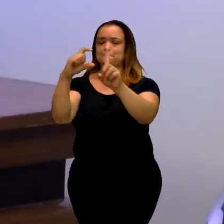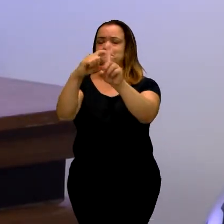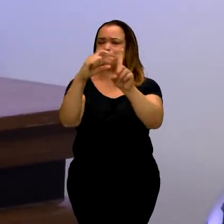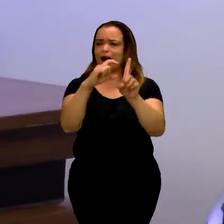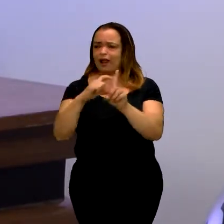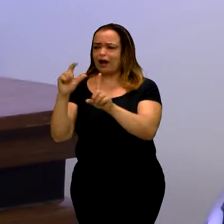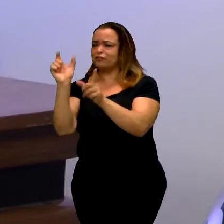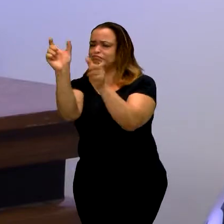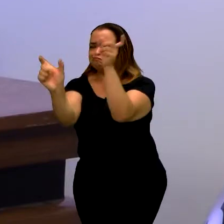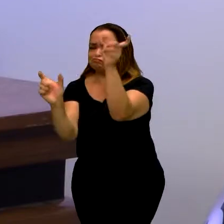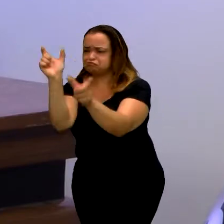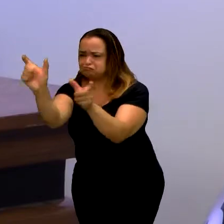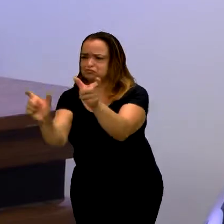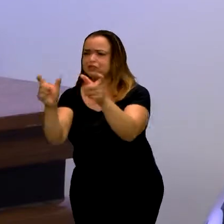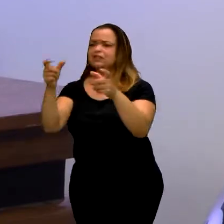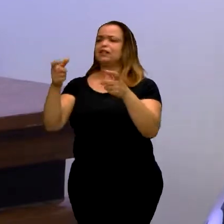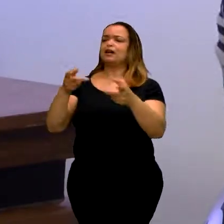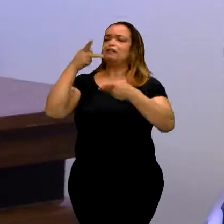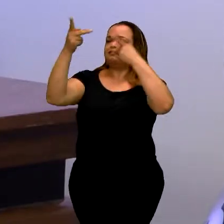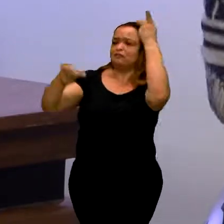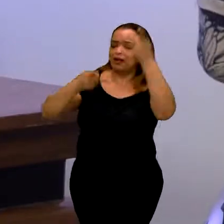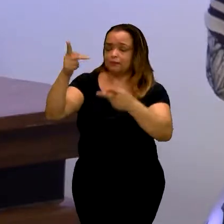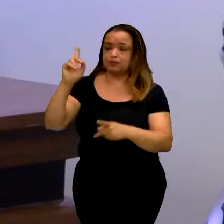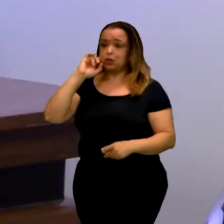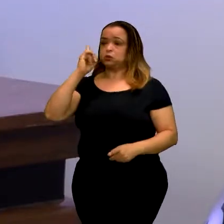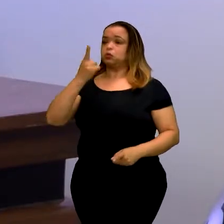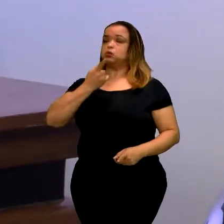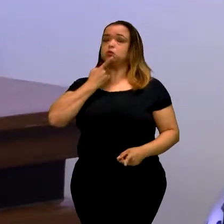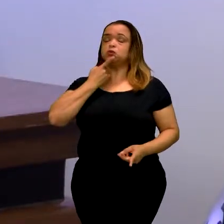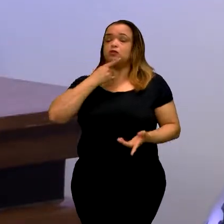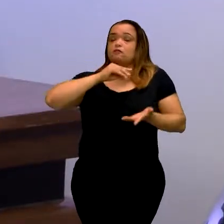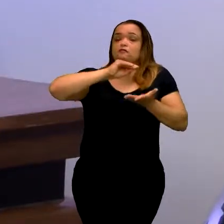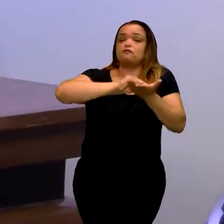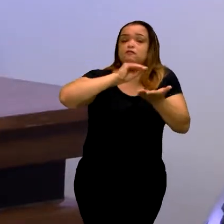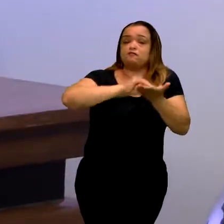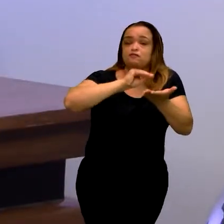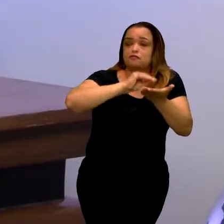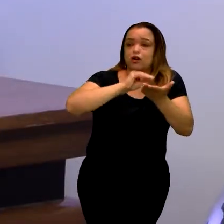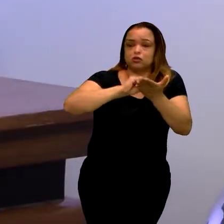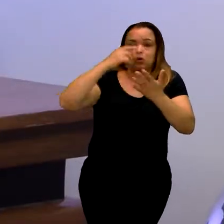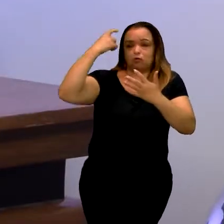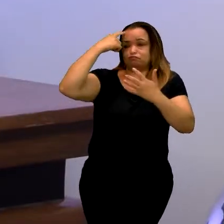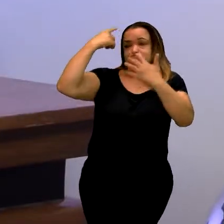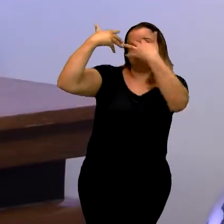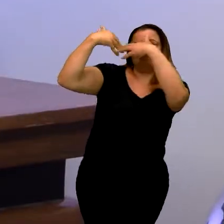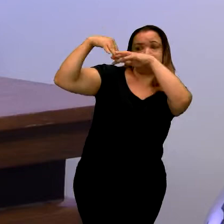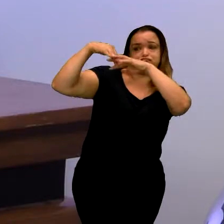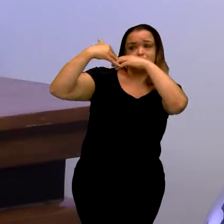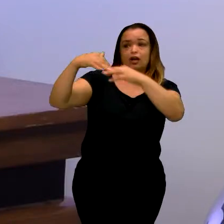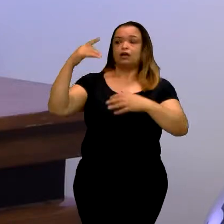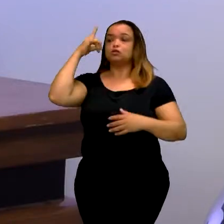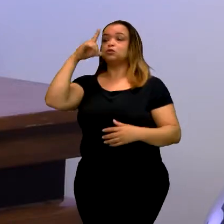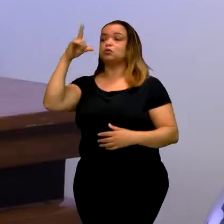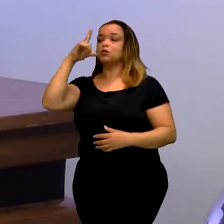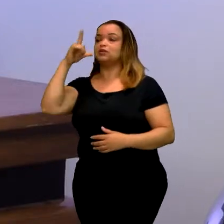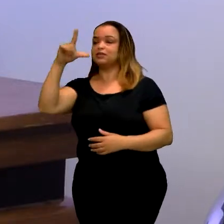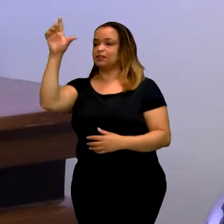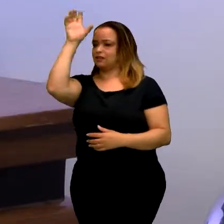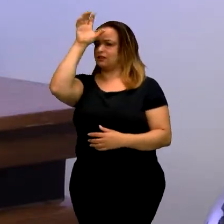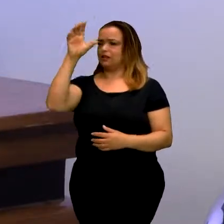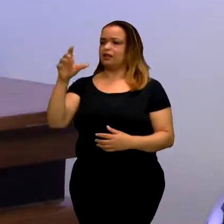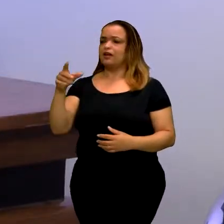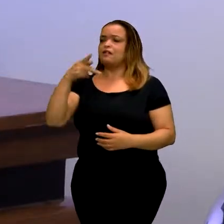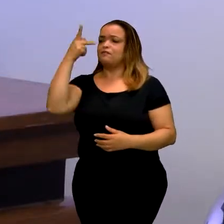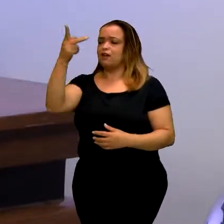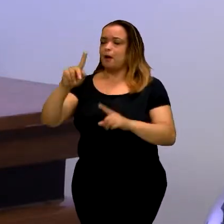palavras. E o surdo, por falta desse recurso, ele acaba por ver, não conseguir falar. Mas ele tem